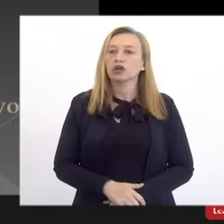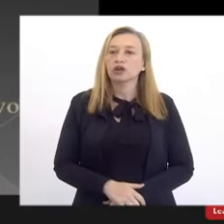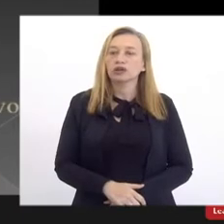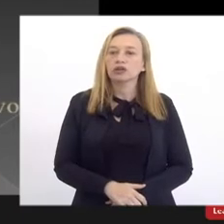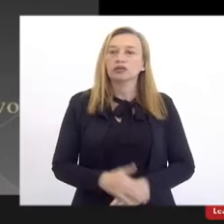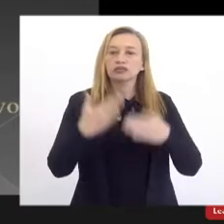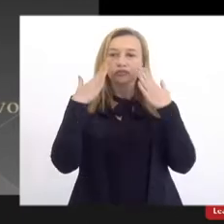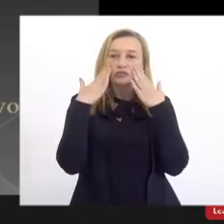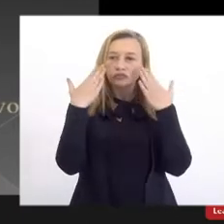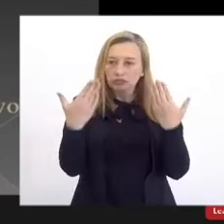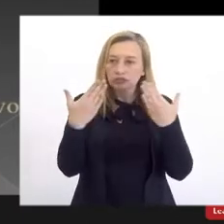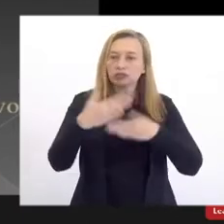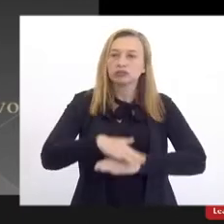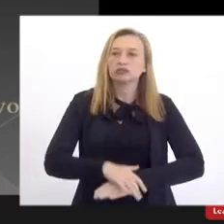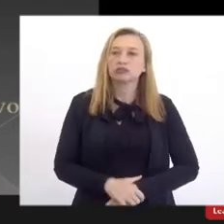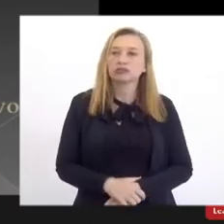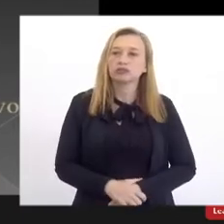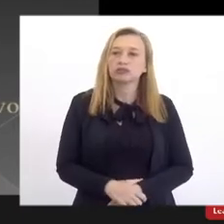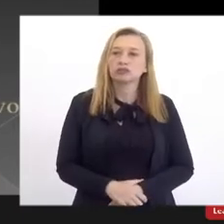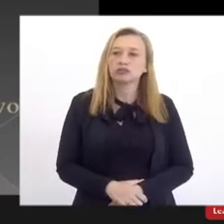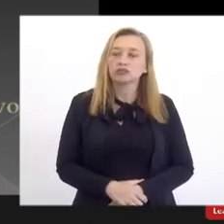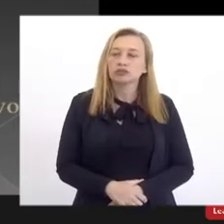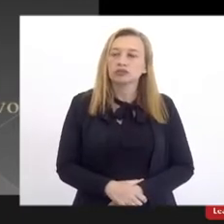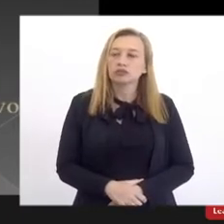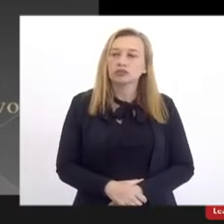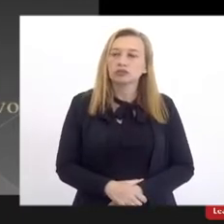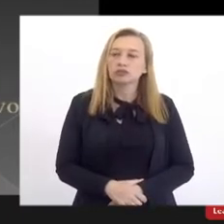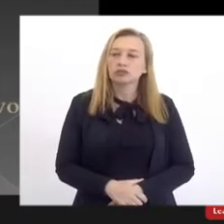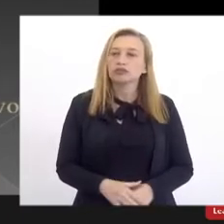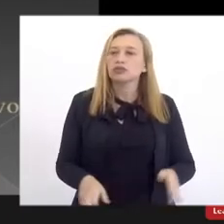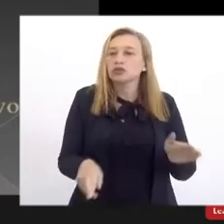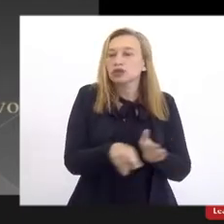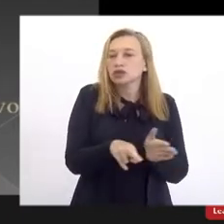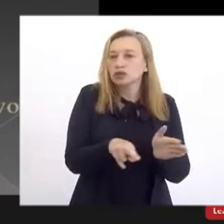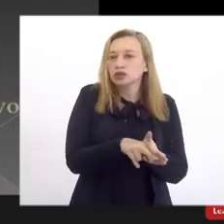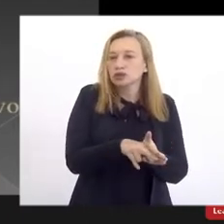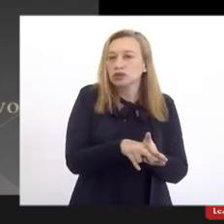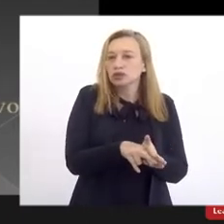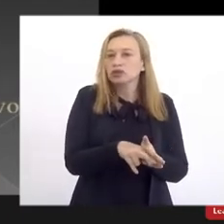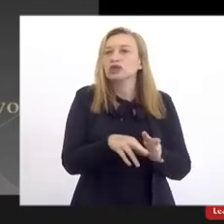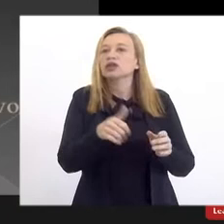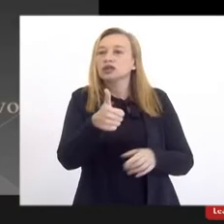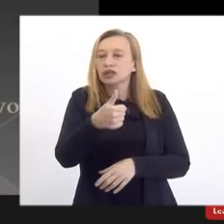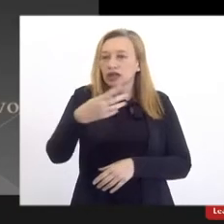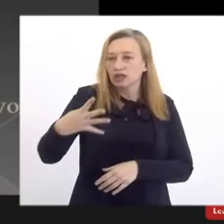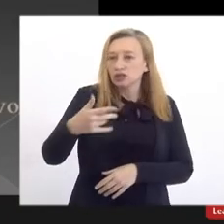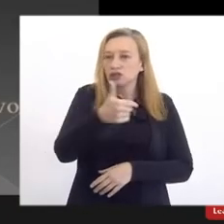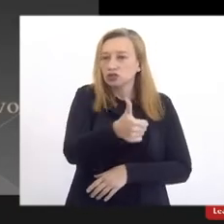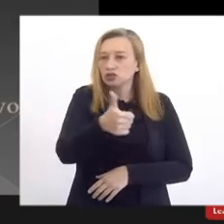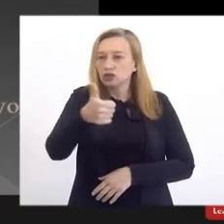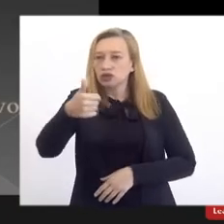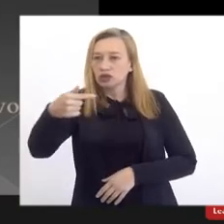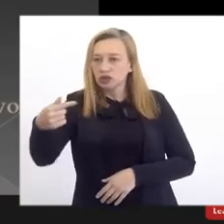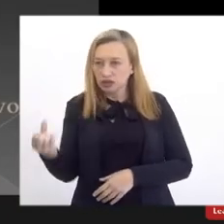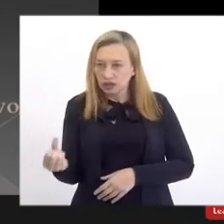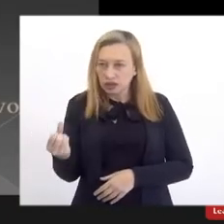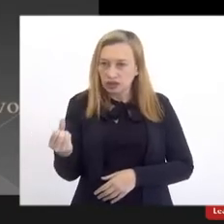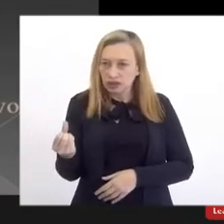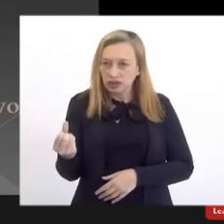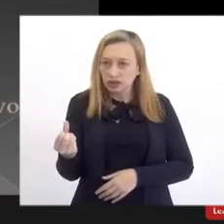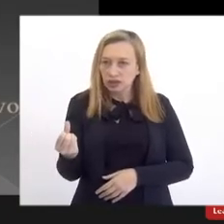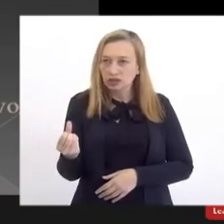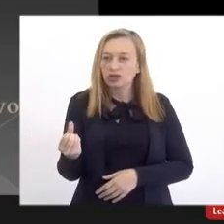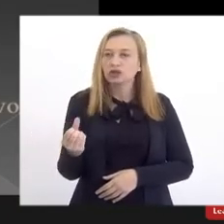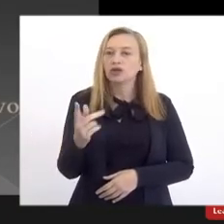apresenta a resolução com o UESO 14 de 2016, que